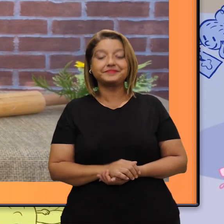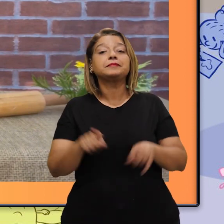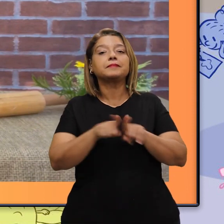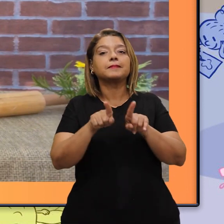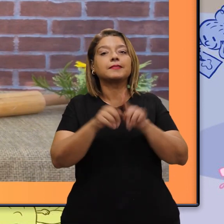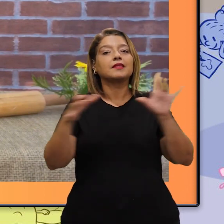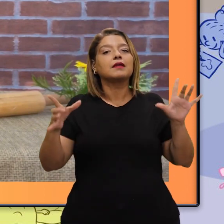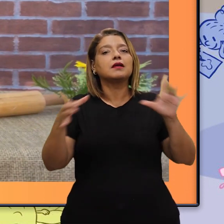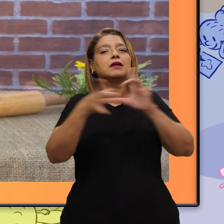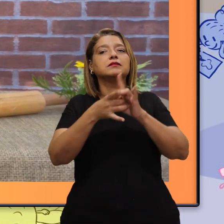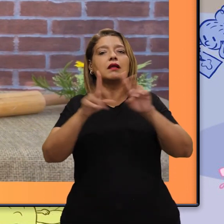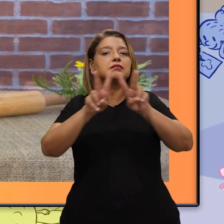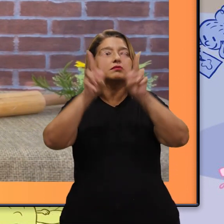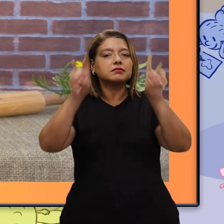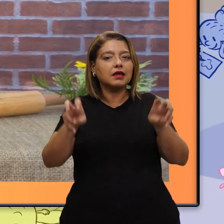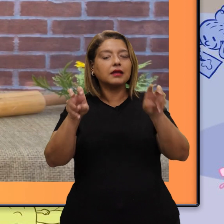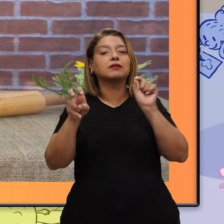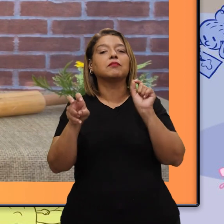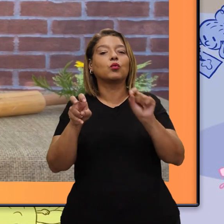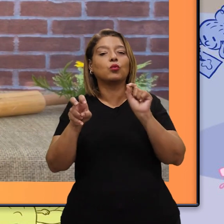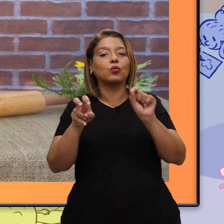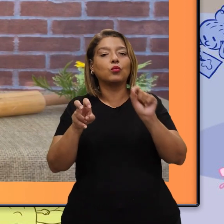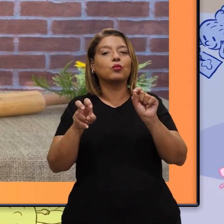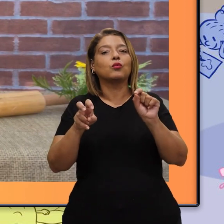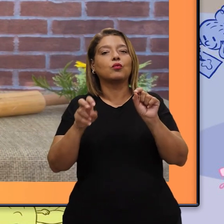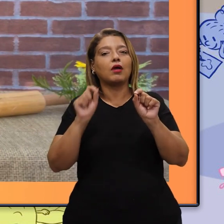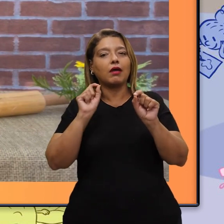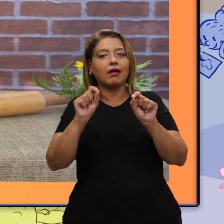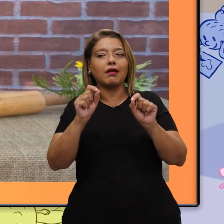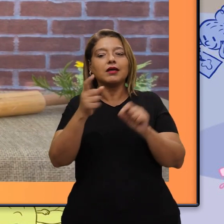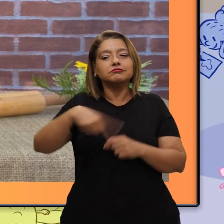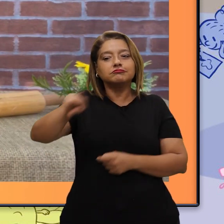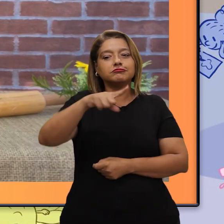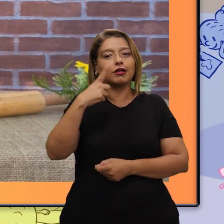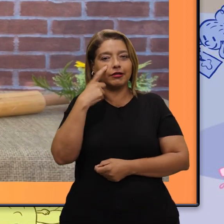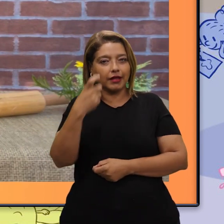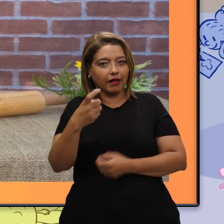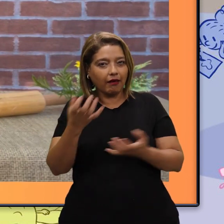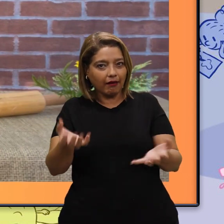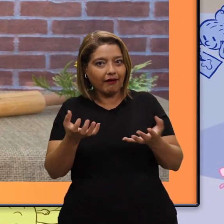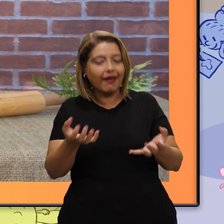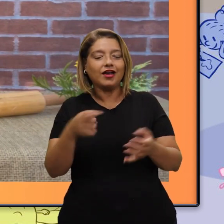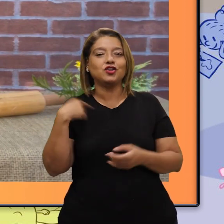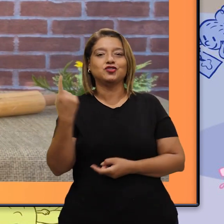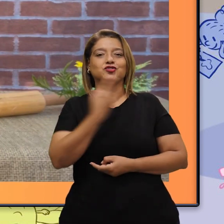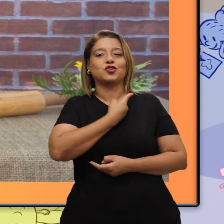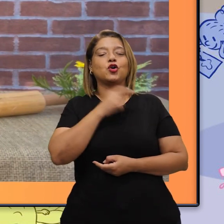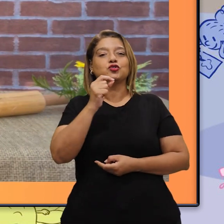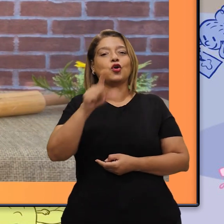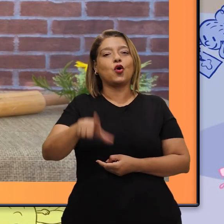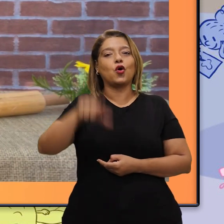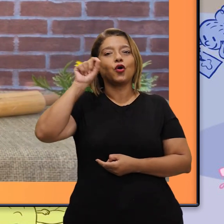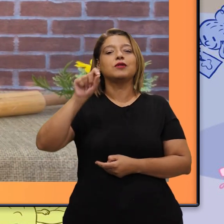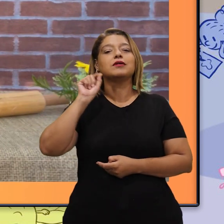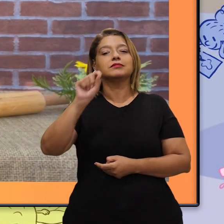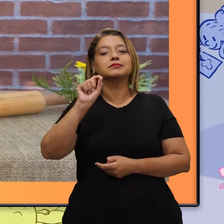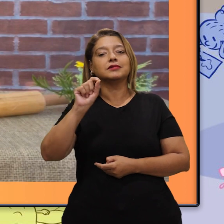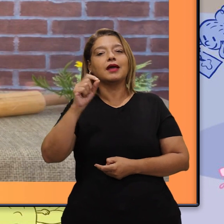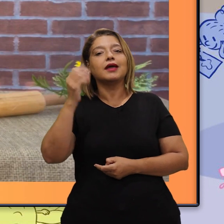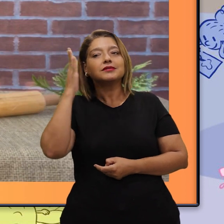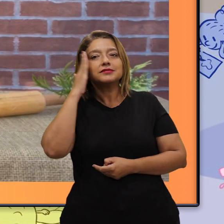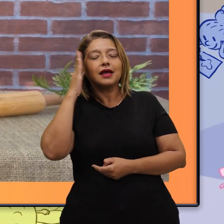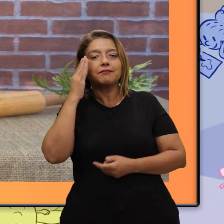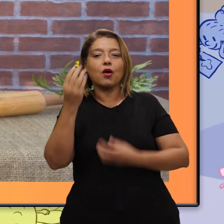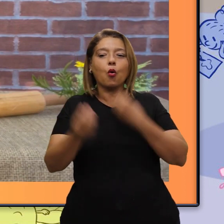aliado a essa temática que perta interesse a eles, nós optamos por começar o